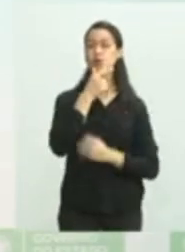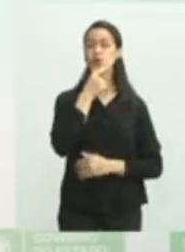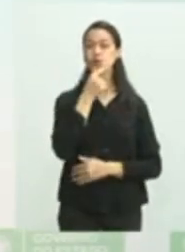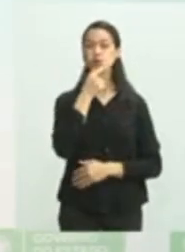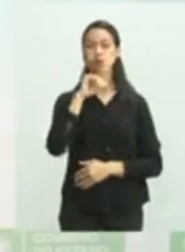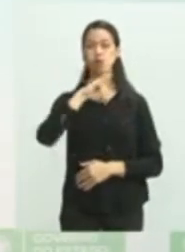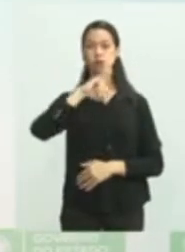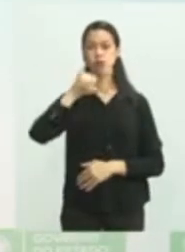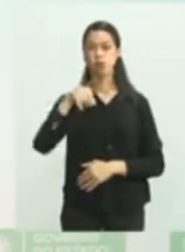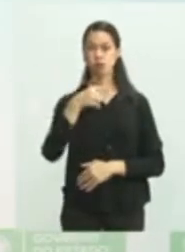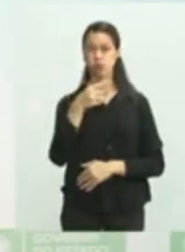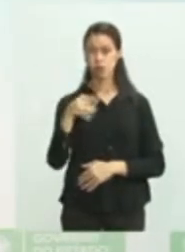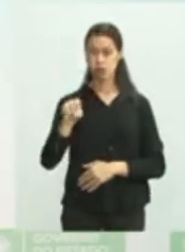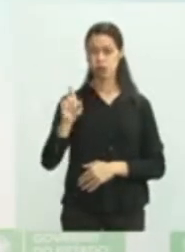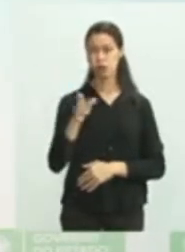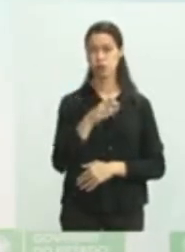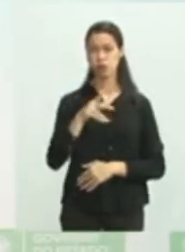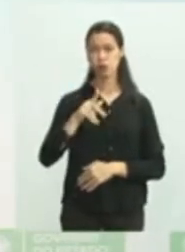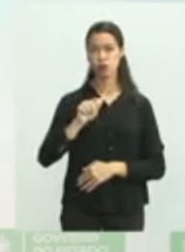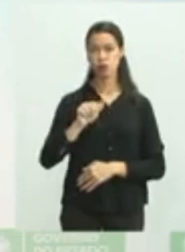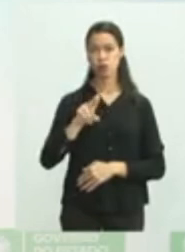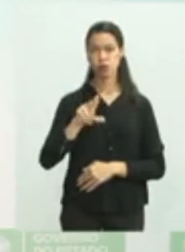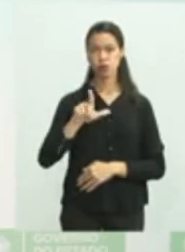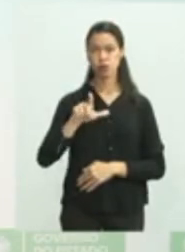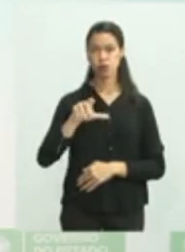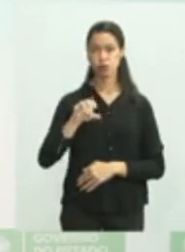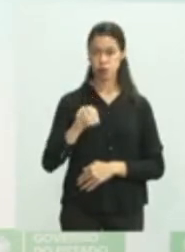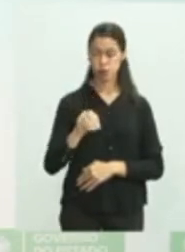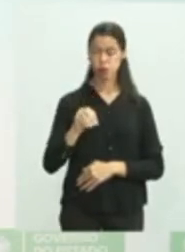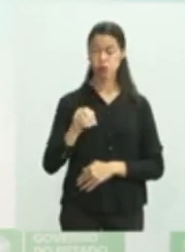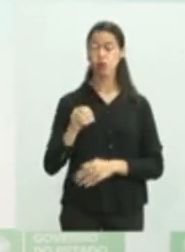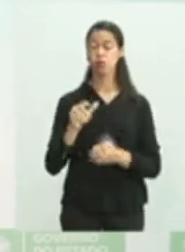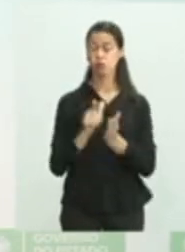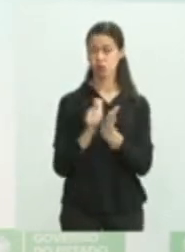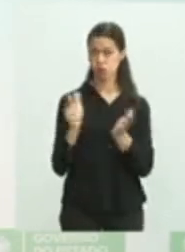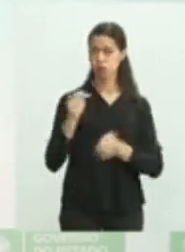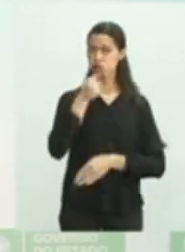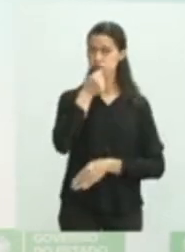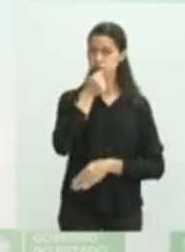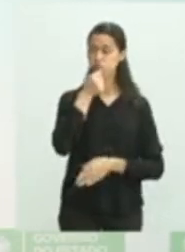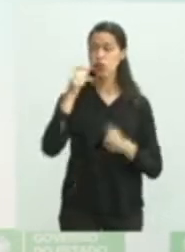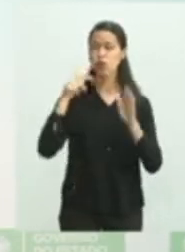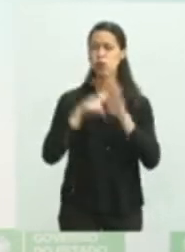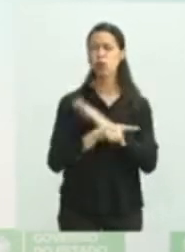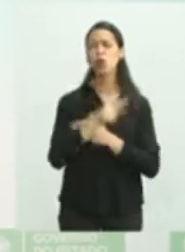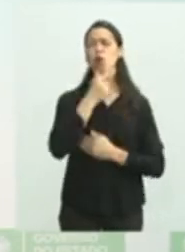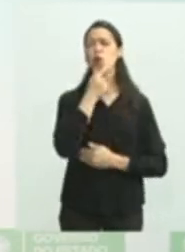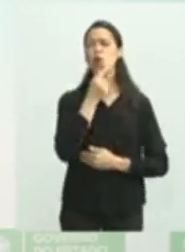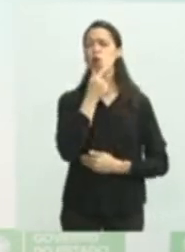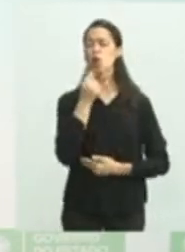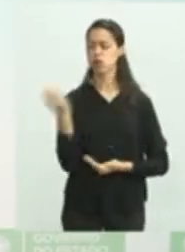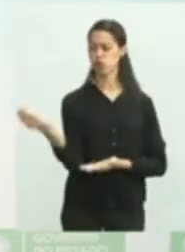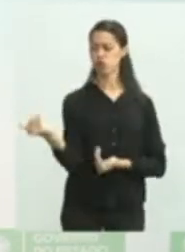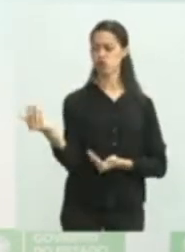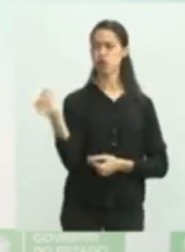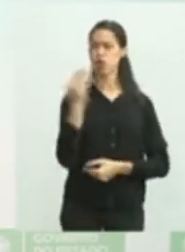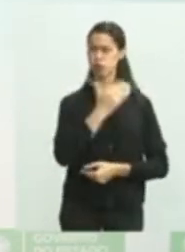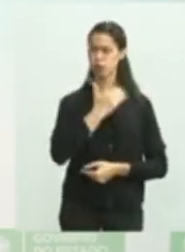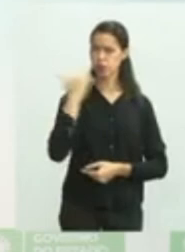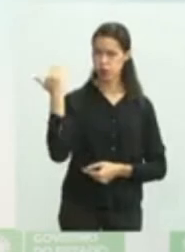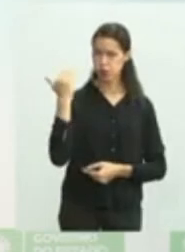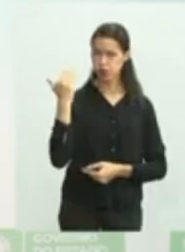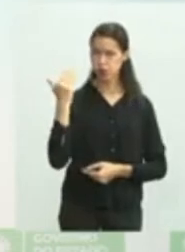Ferreira, do portal O Sul Mato Grossense. O jovem que morreu em CRS de Campo Grande é a segunda